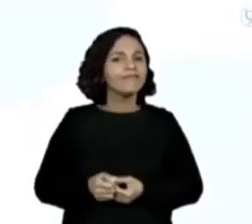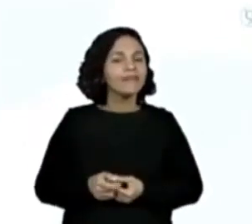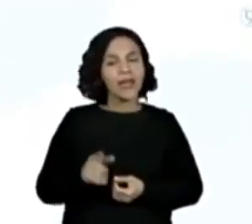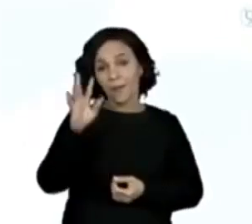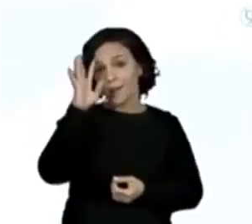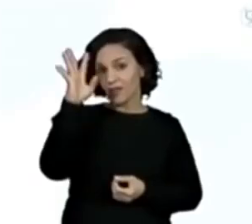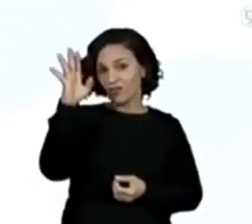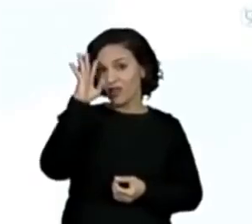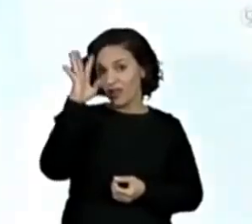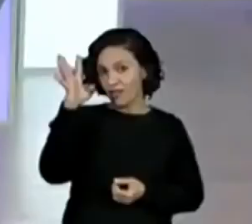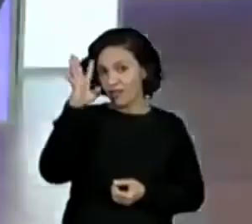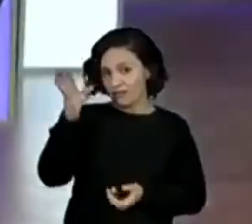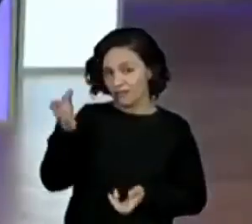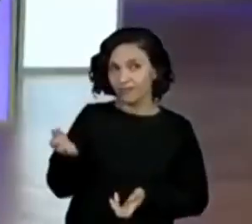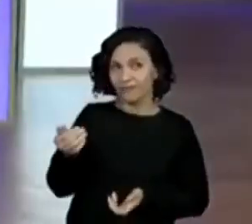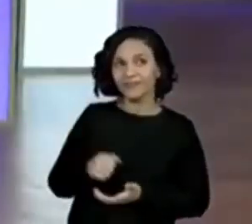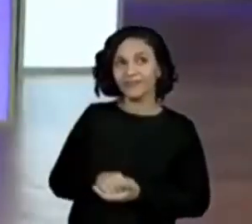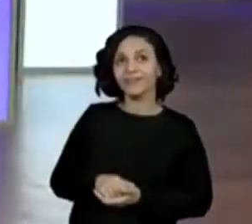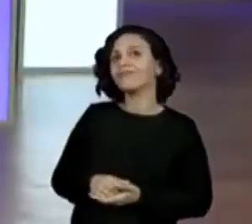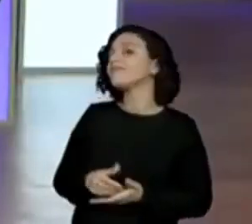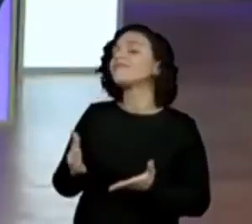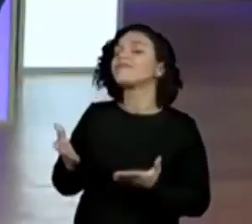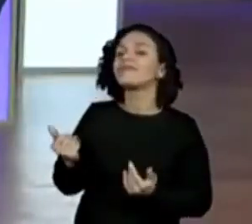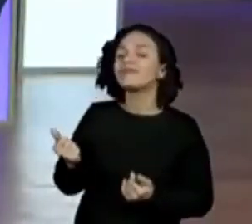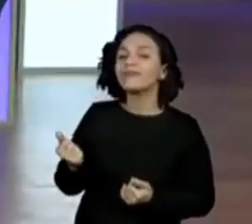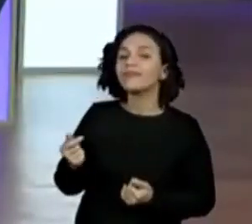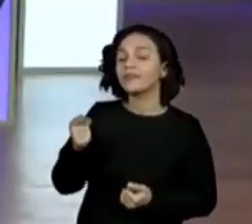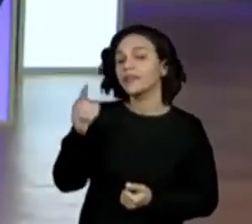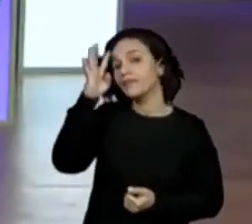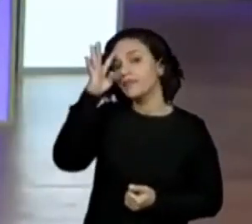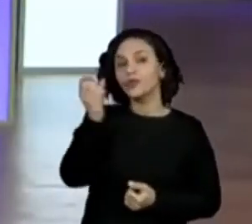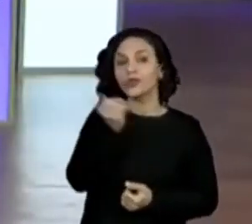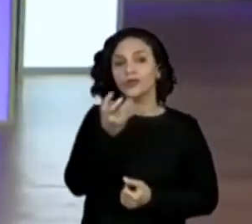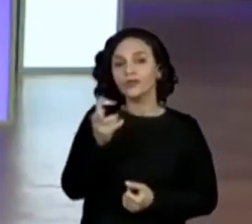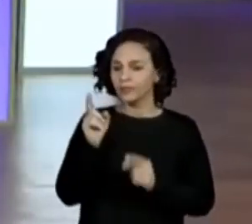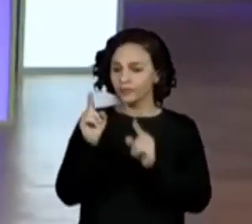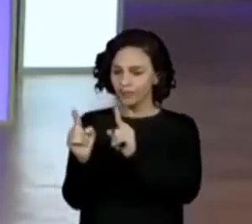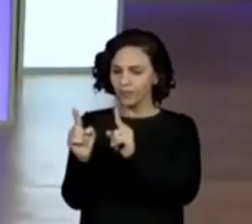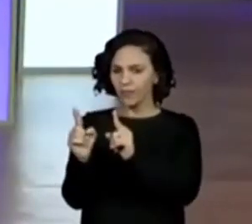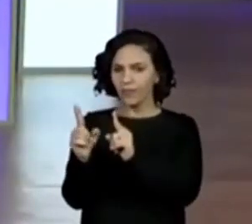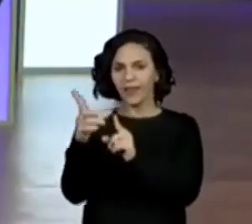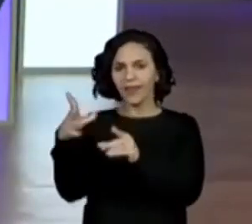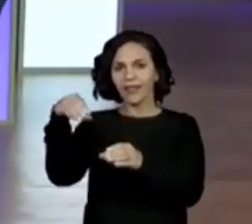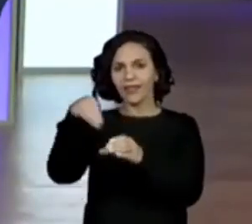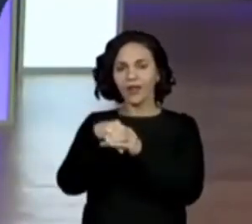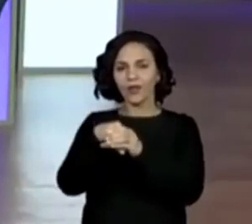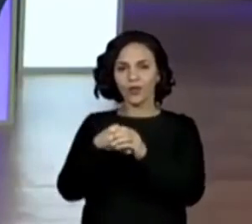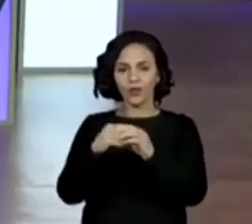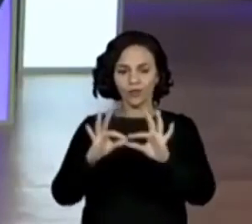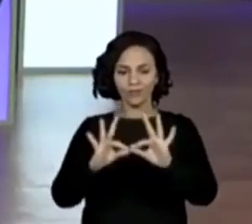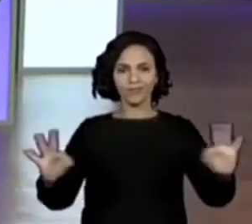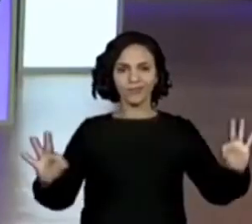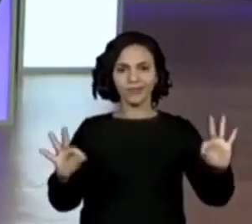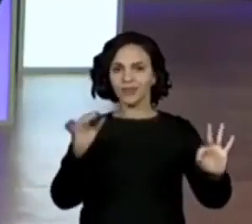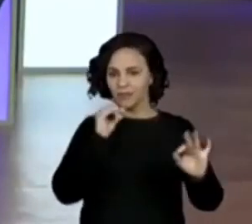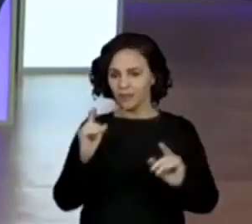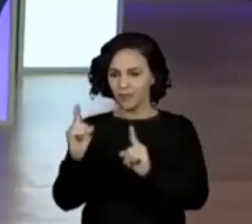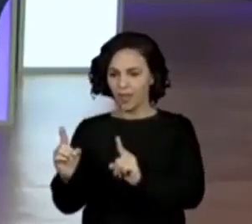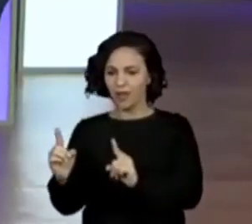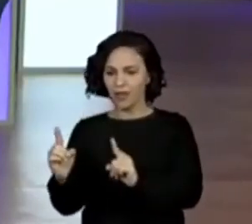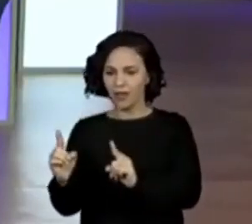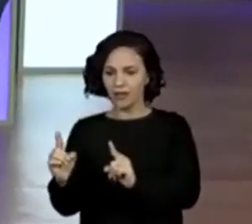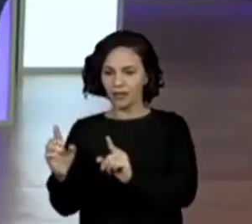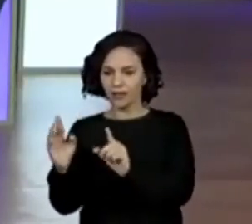Imaginar... Olha a professora do lado. Pode falar, professora Fran? Imaginar quantas pequenas cabem na grande. Imaginar quantas pequenas